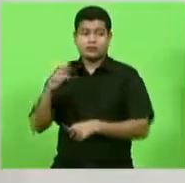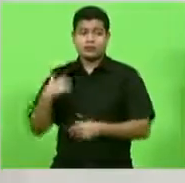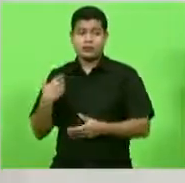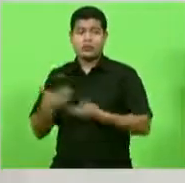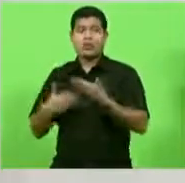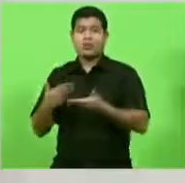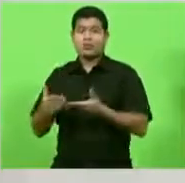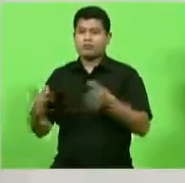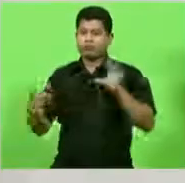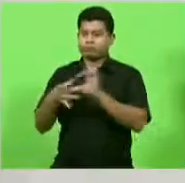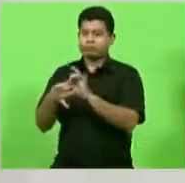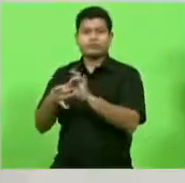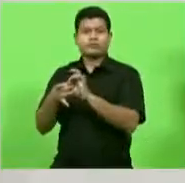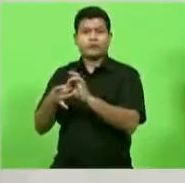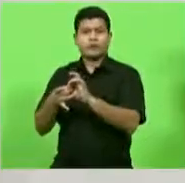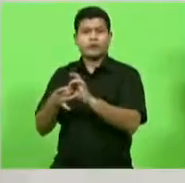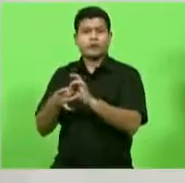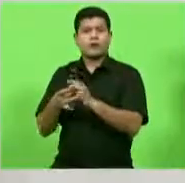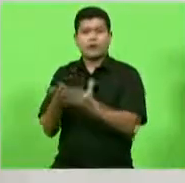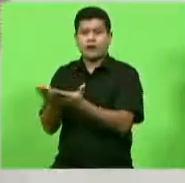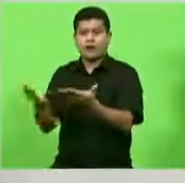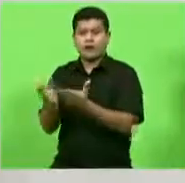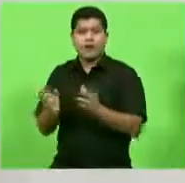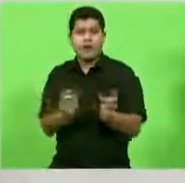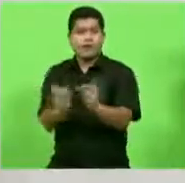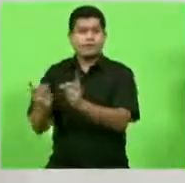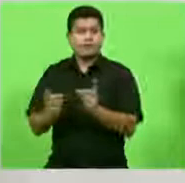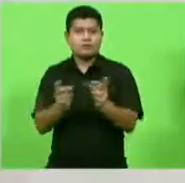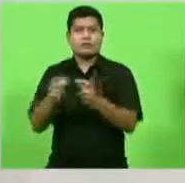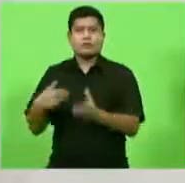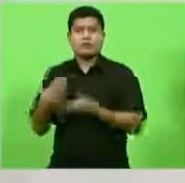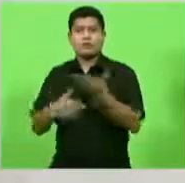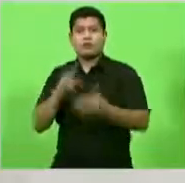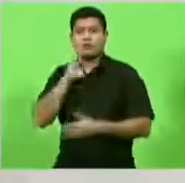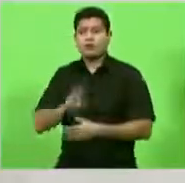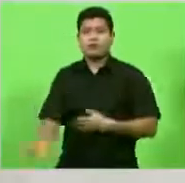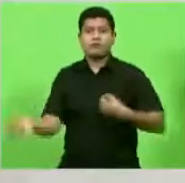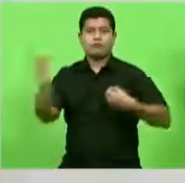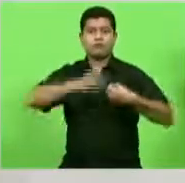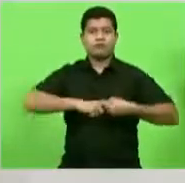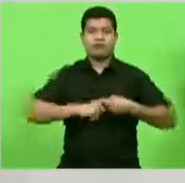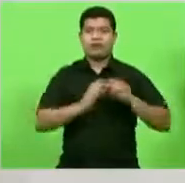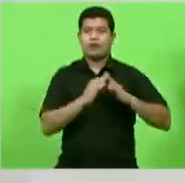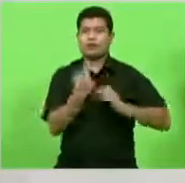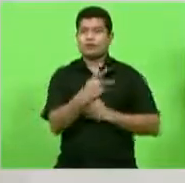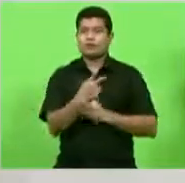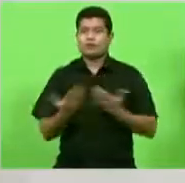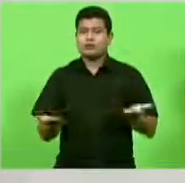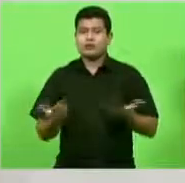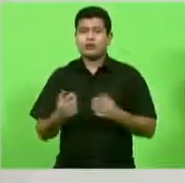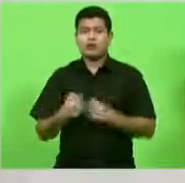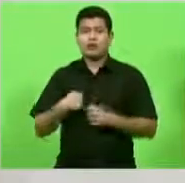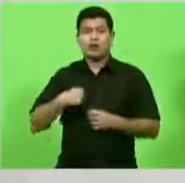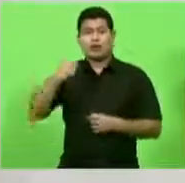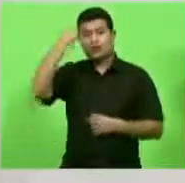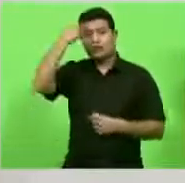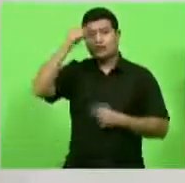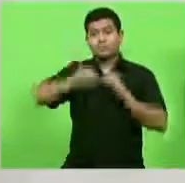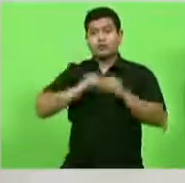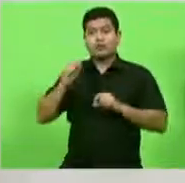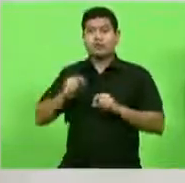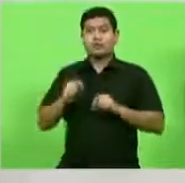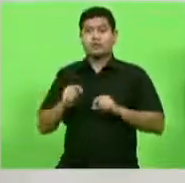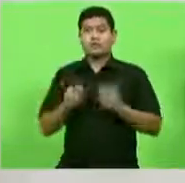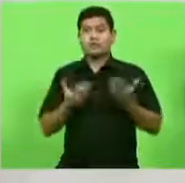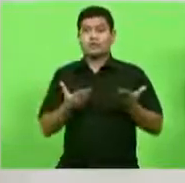ligação e esse vínculo com quem vende no Estado de Santa Catarina, e de tarde vai para o aeroporto e vai embora. Ele veio aqui fazer a coisa que todo comerciante